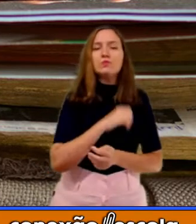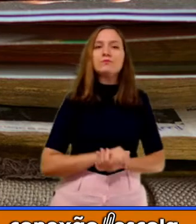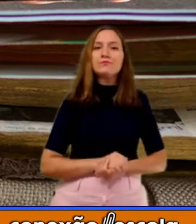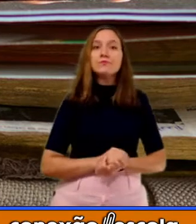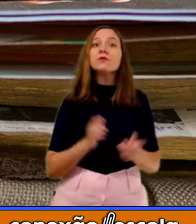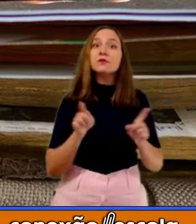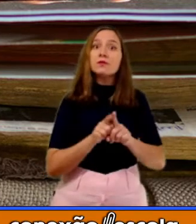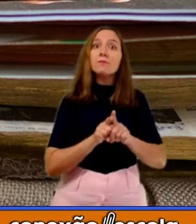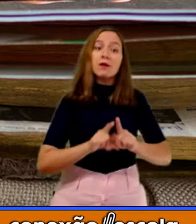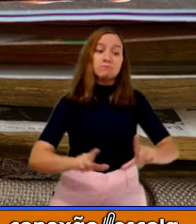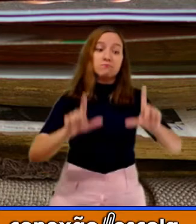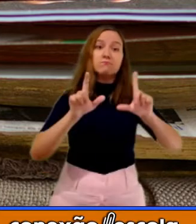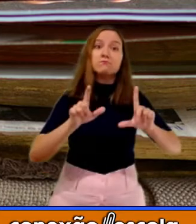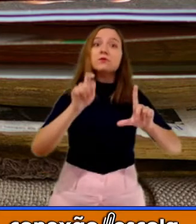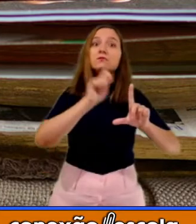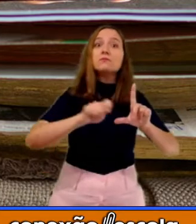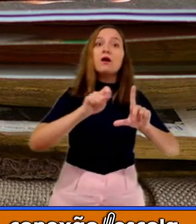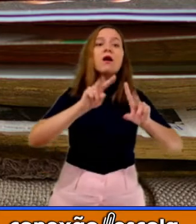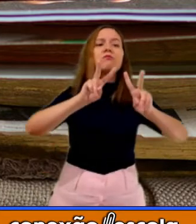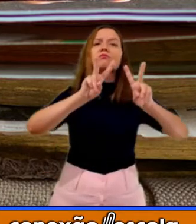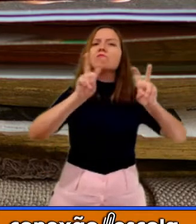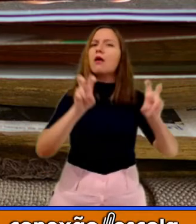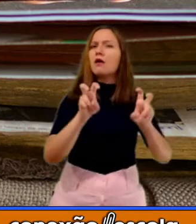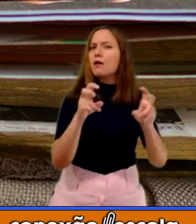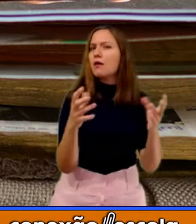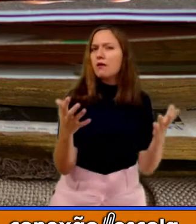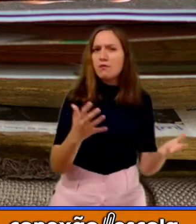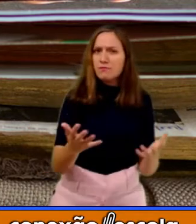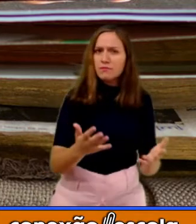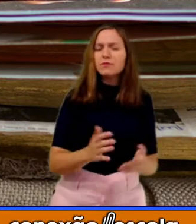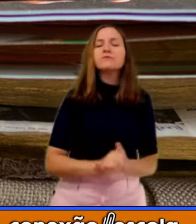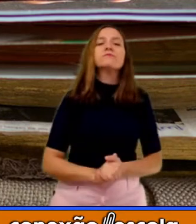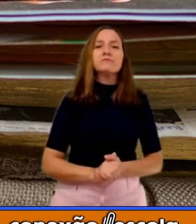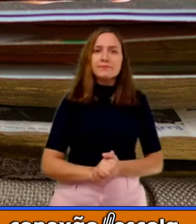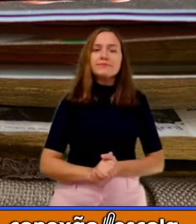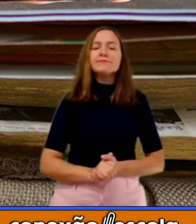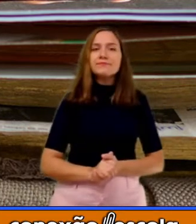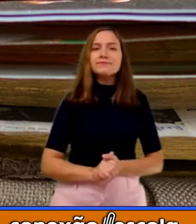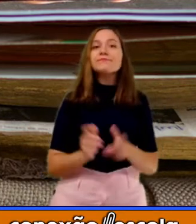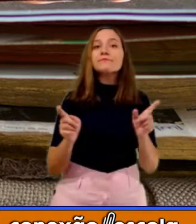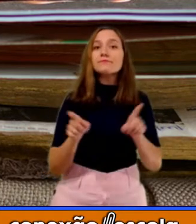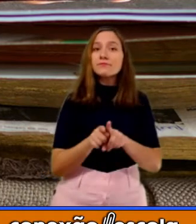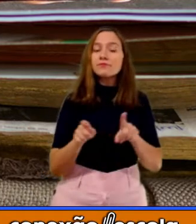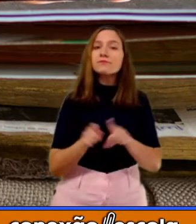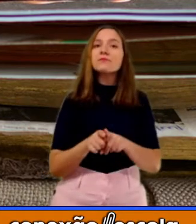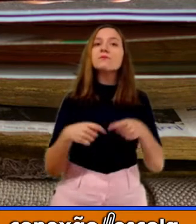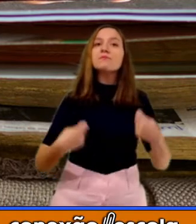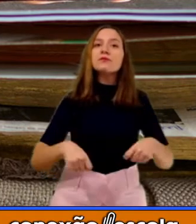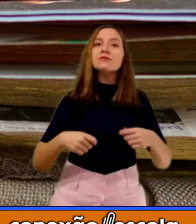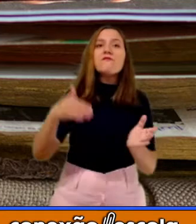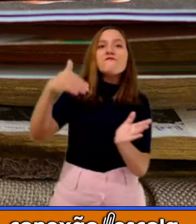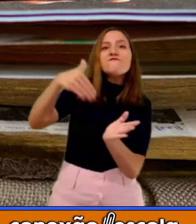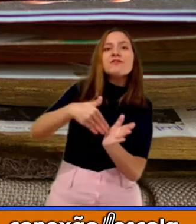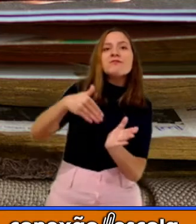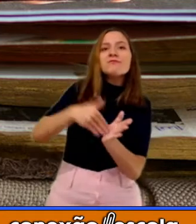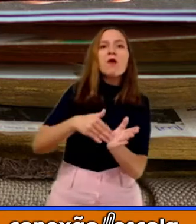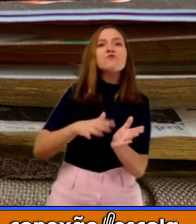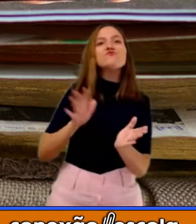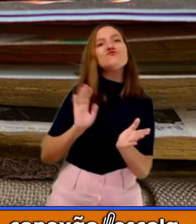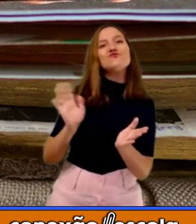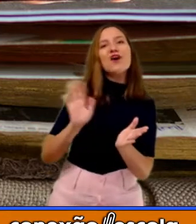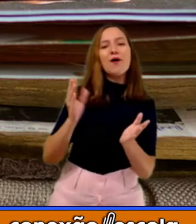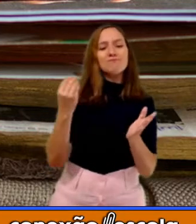também o assunto, que será o tema. E temos também a questão da despedida. Eu tenho que me